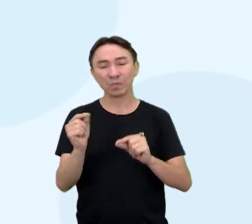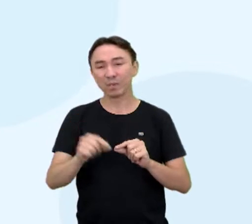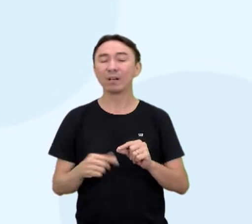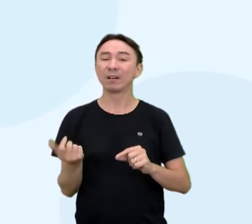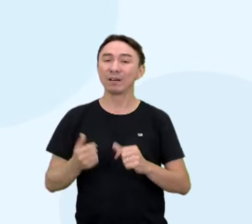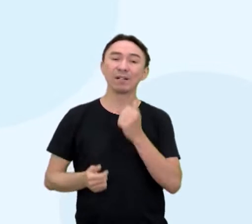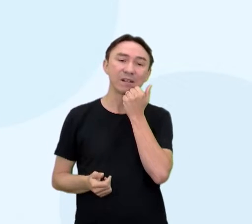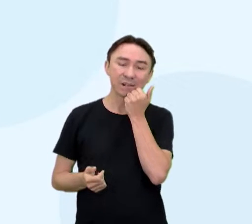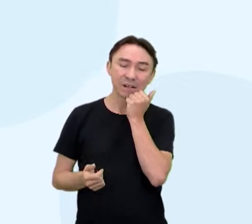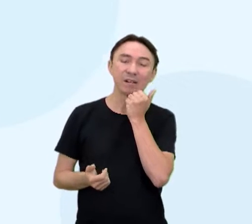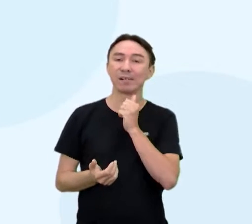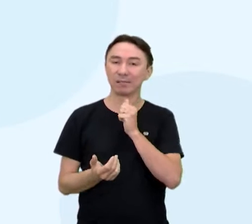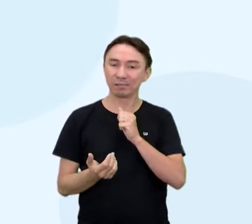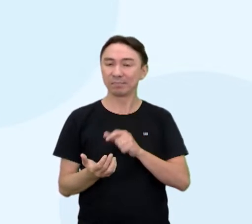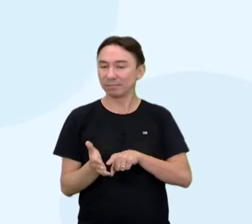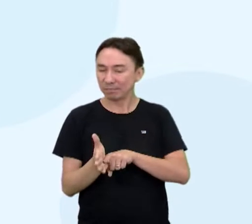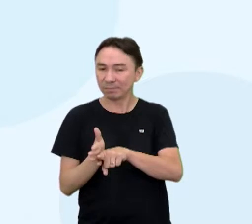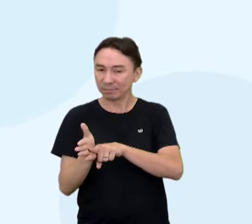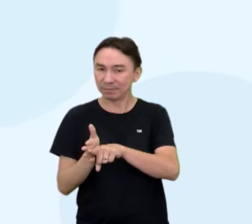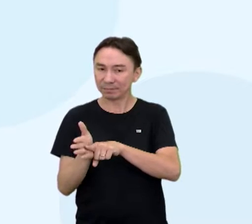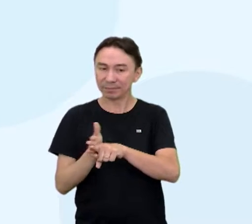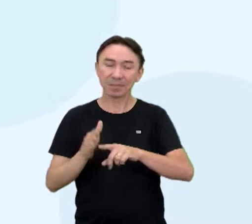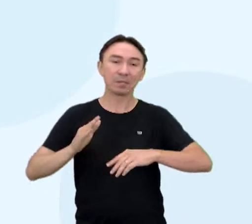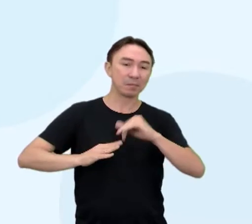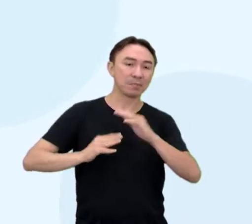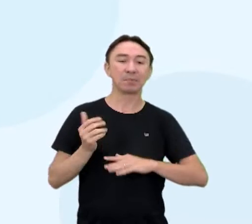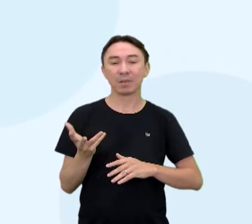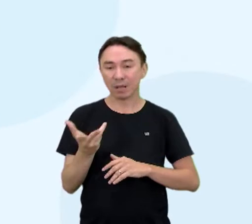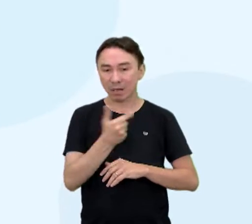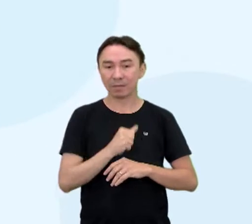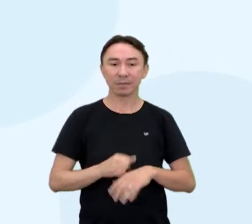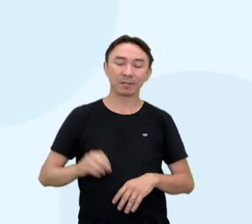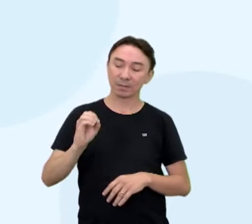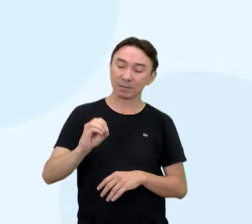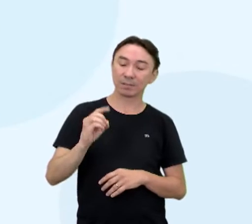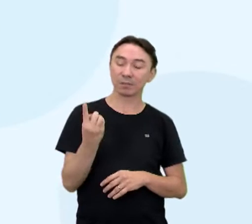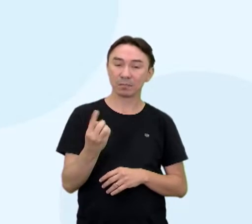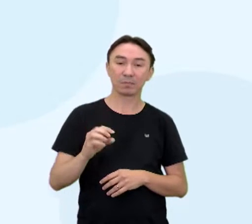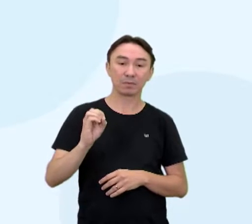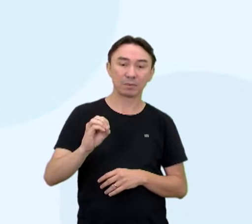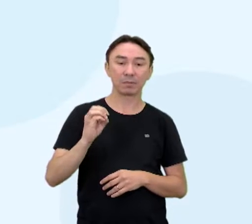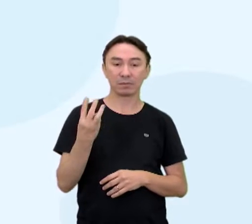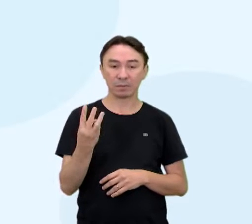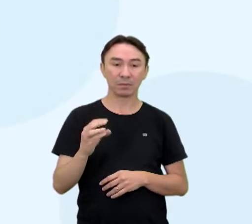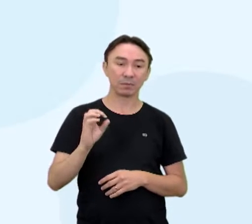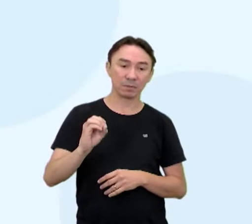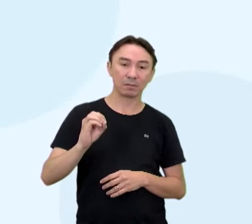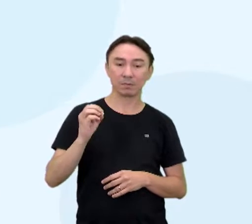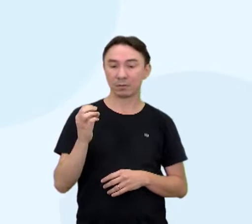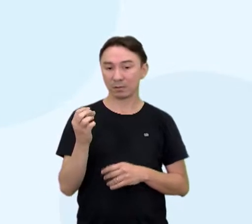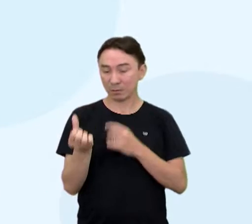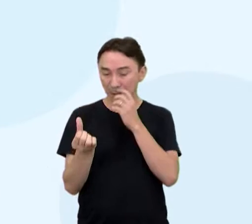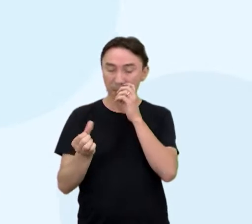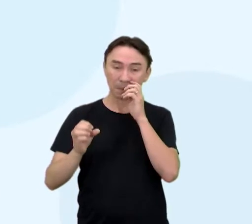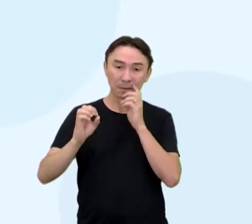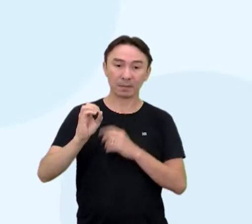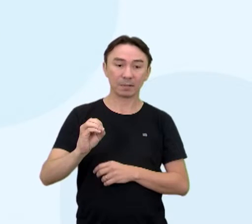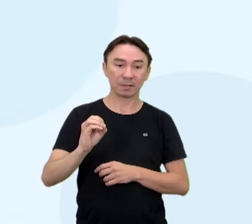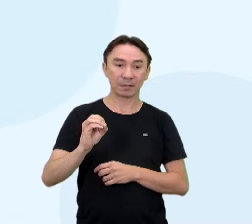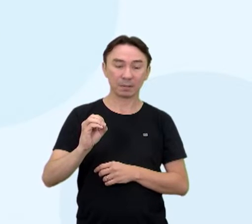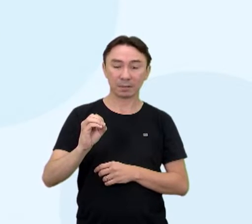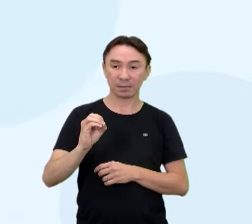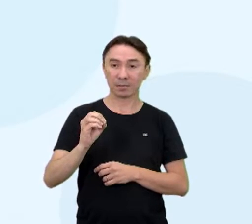habilidades aí que fazem parte de conhecimentos gerais 0.1, 0.2, 0.3, 0.6 e